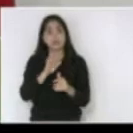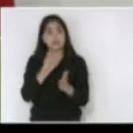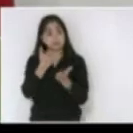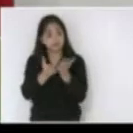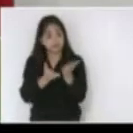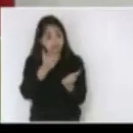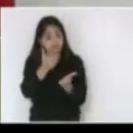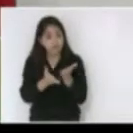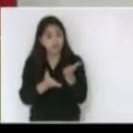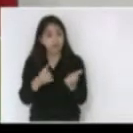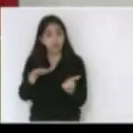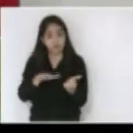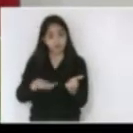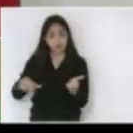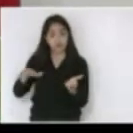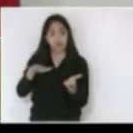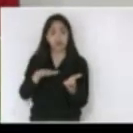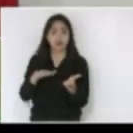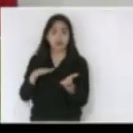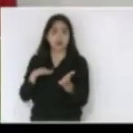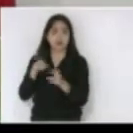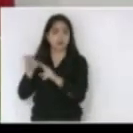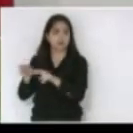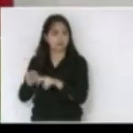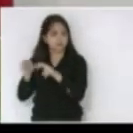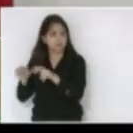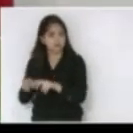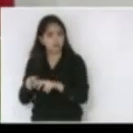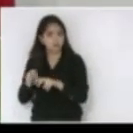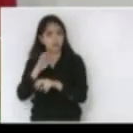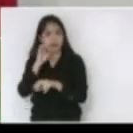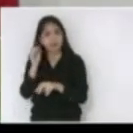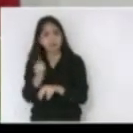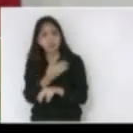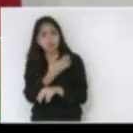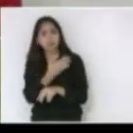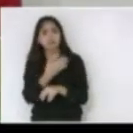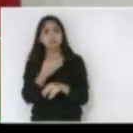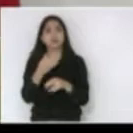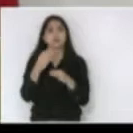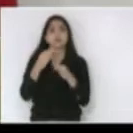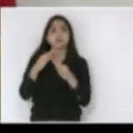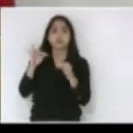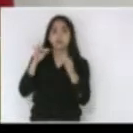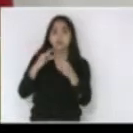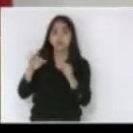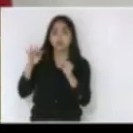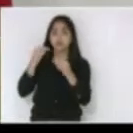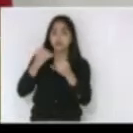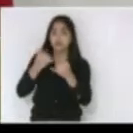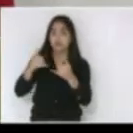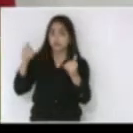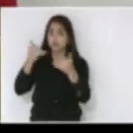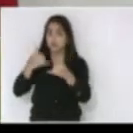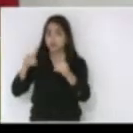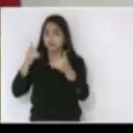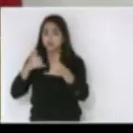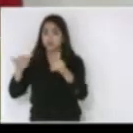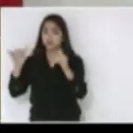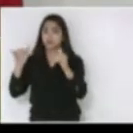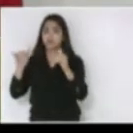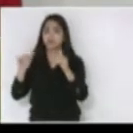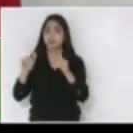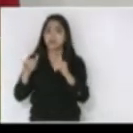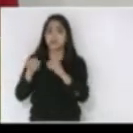aos nossos agricultores para que modernize as redes de energia elétrica para que os